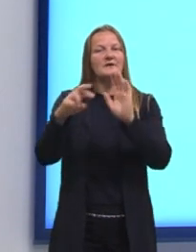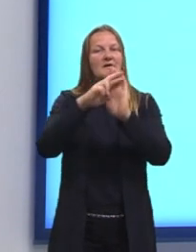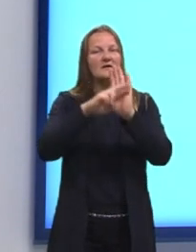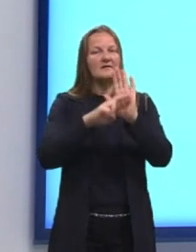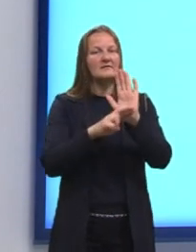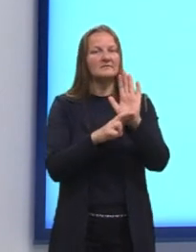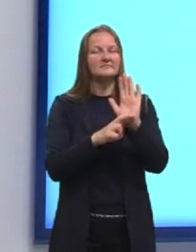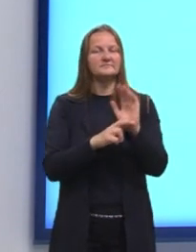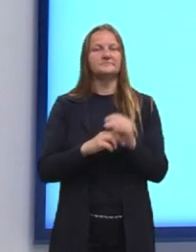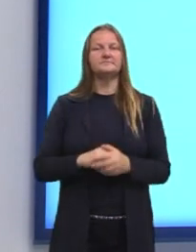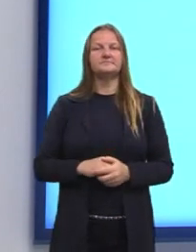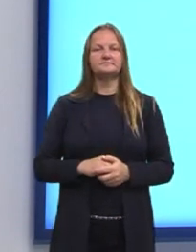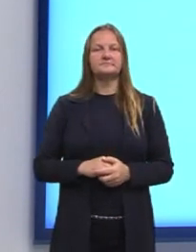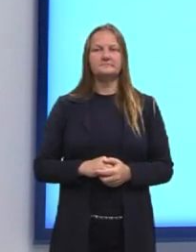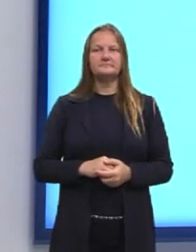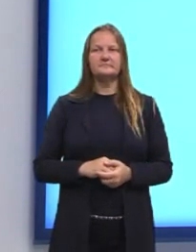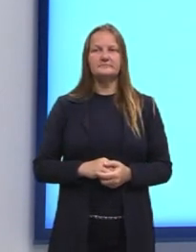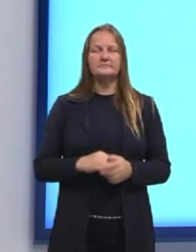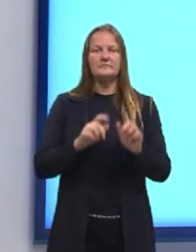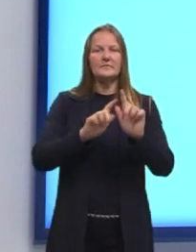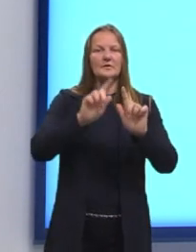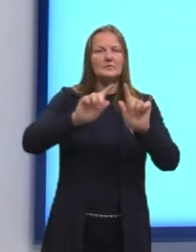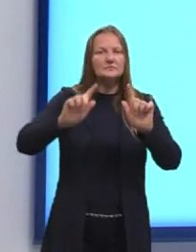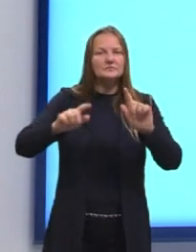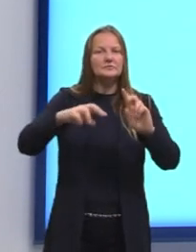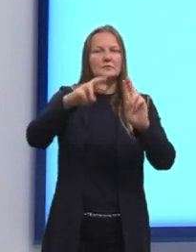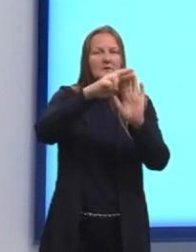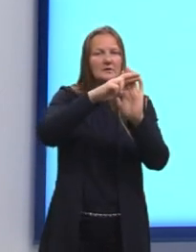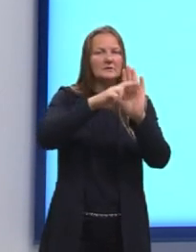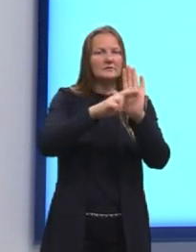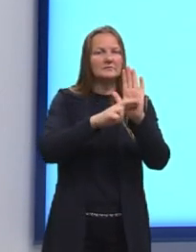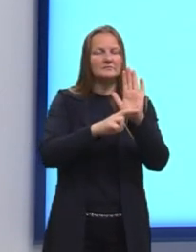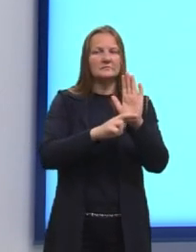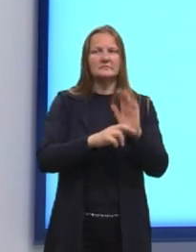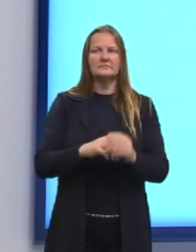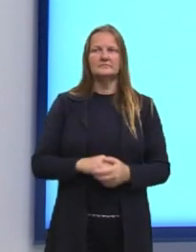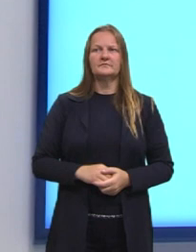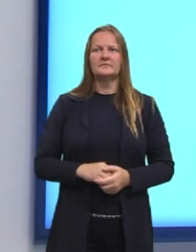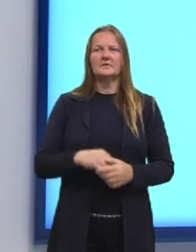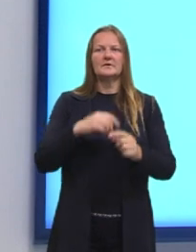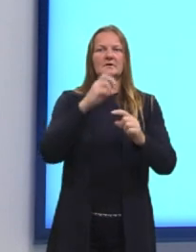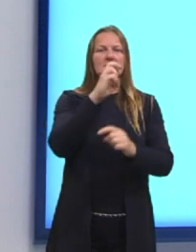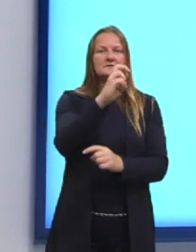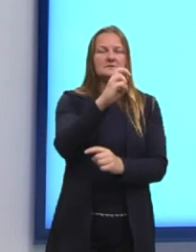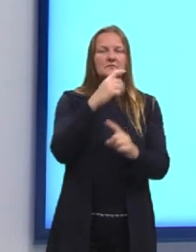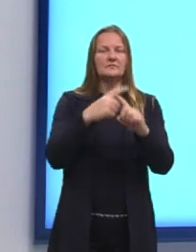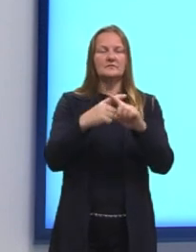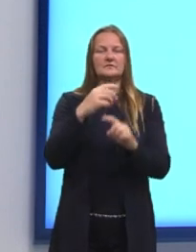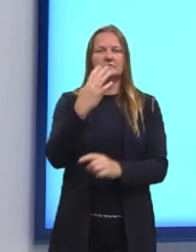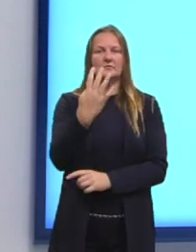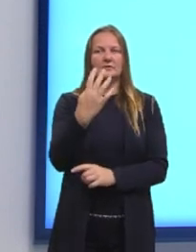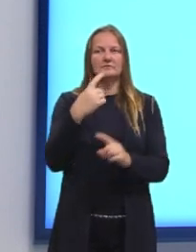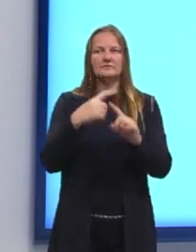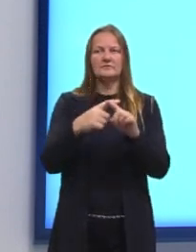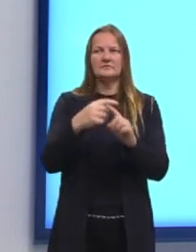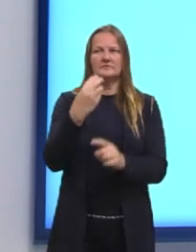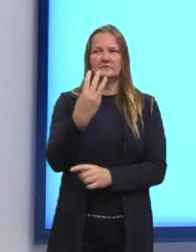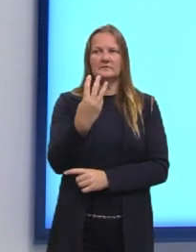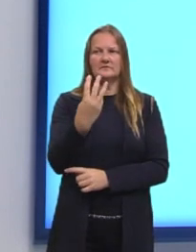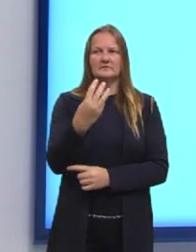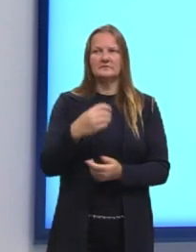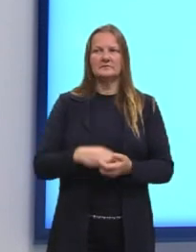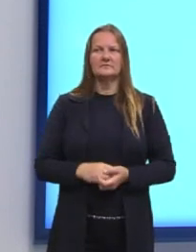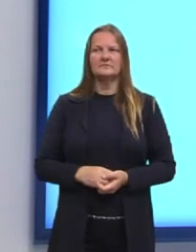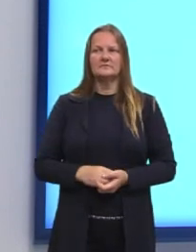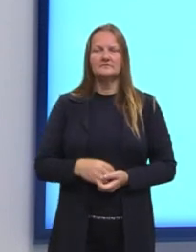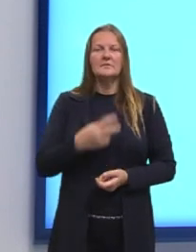essas estatísticas, né? E aí nós teríamos cinco vezes quatro vezes três.